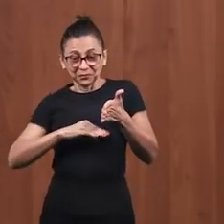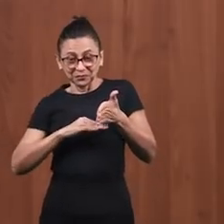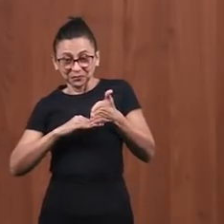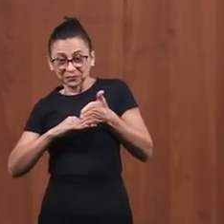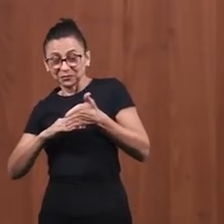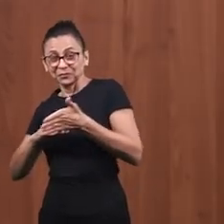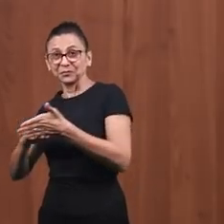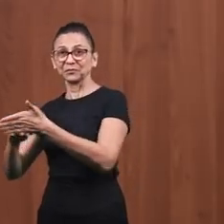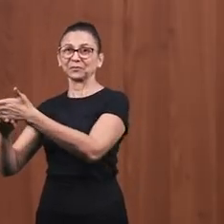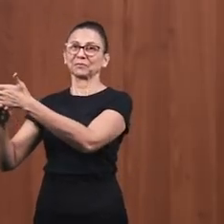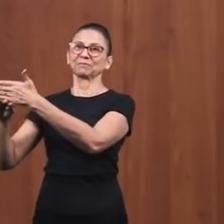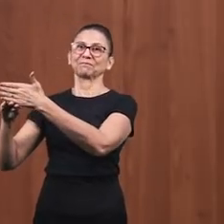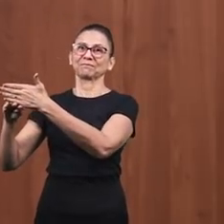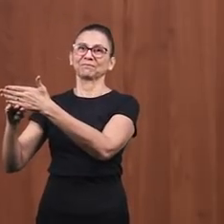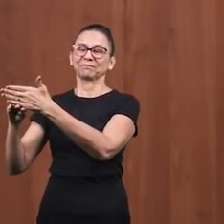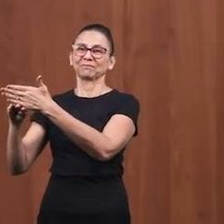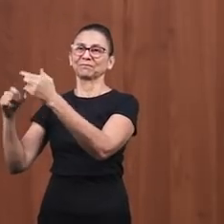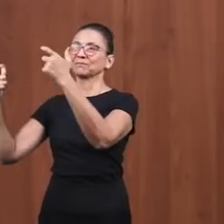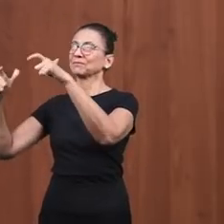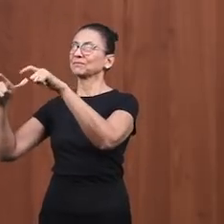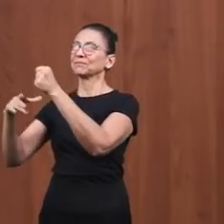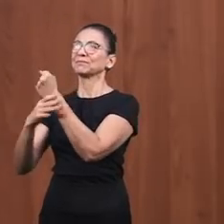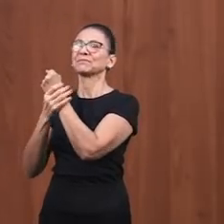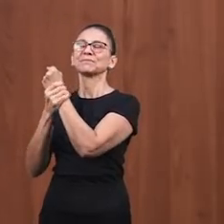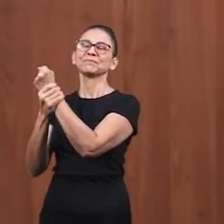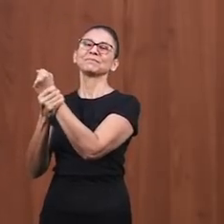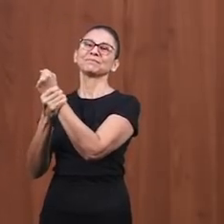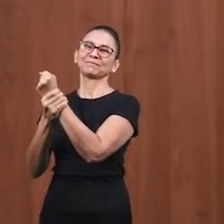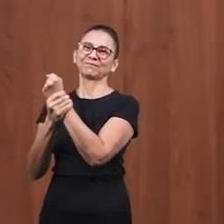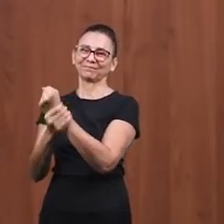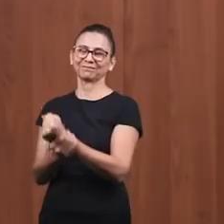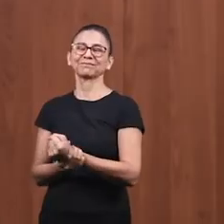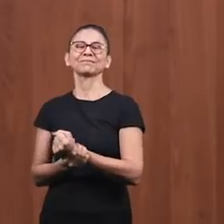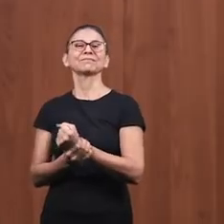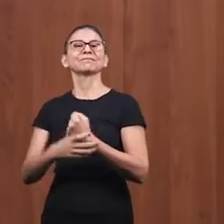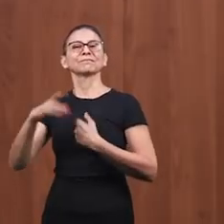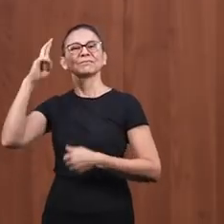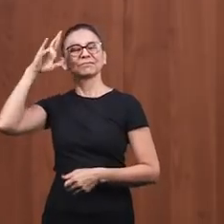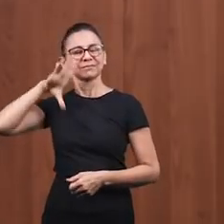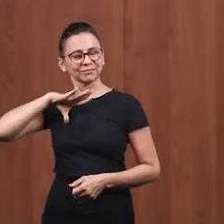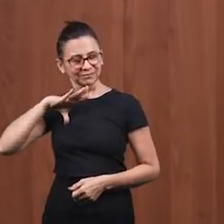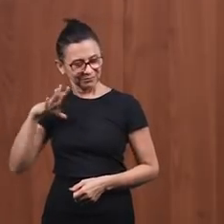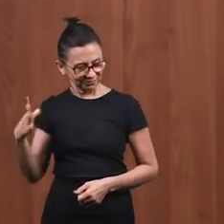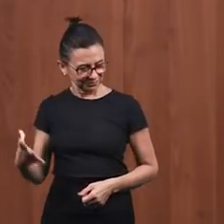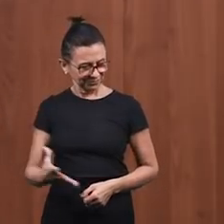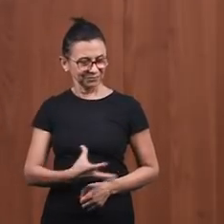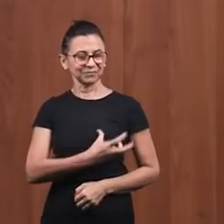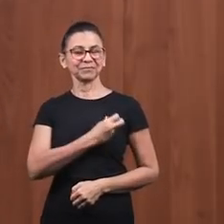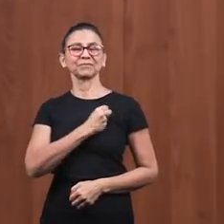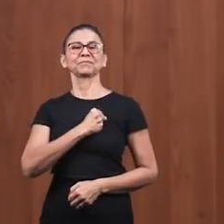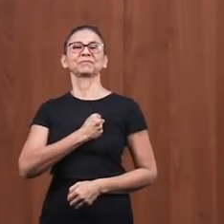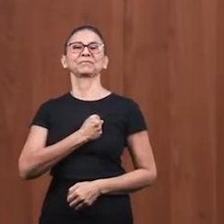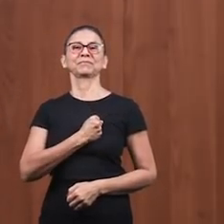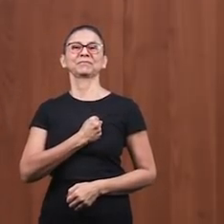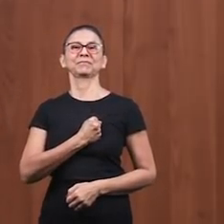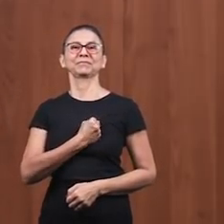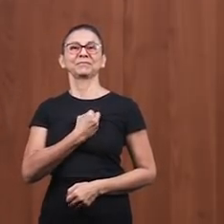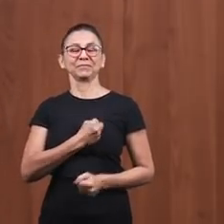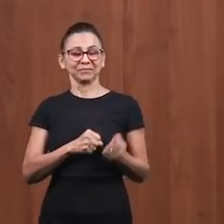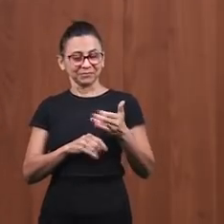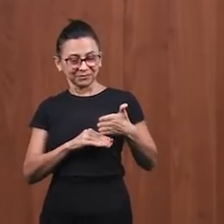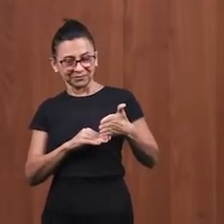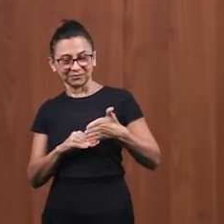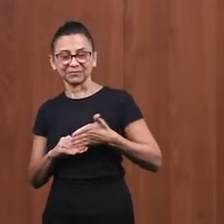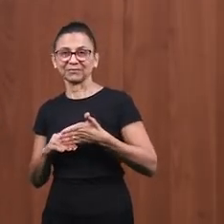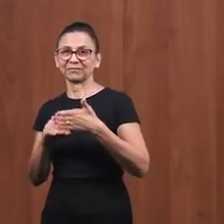Para onde? Para a estalagem. O Senhor não nos deixou no mundo, o Senhor nos resgatou e começou a guiar os nossos passos.